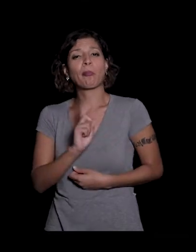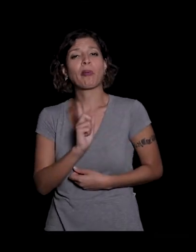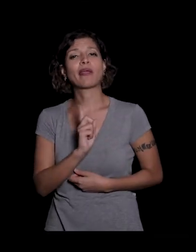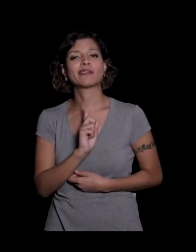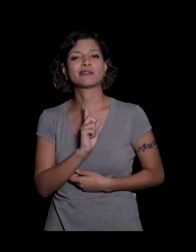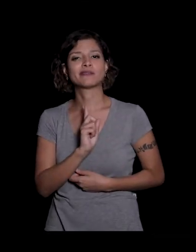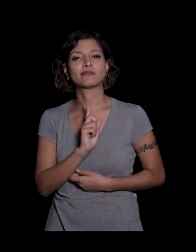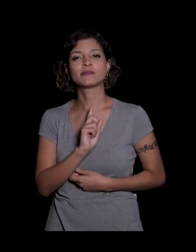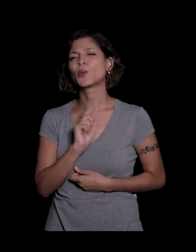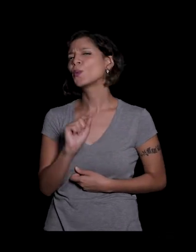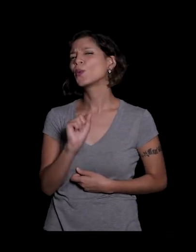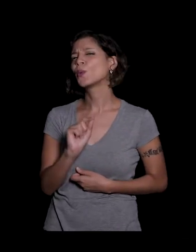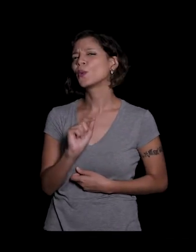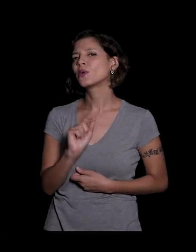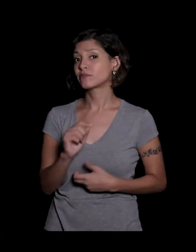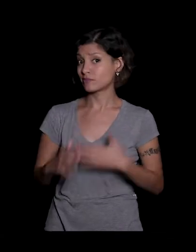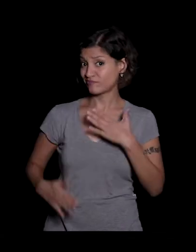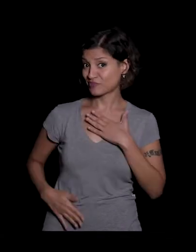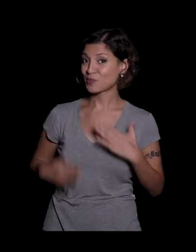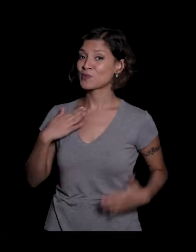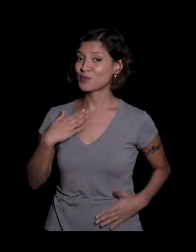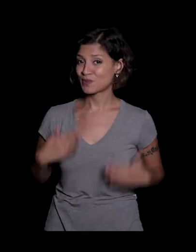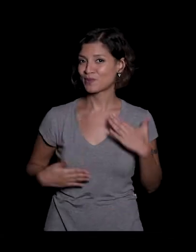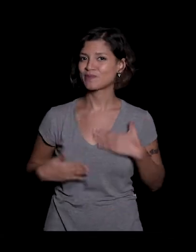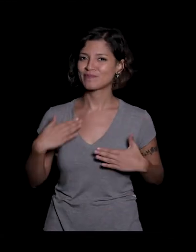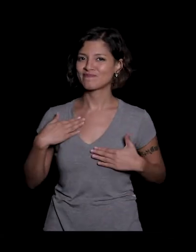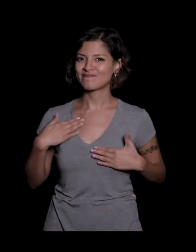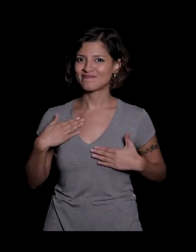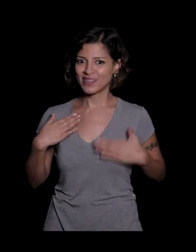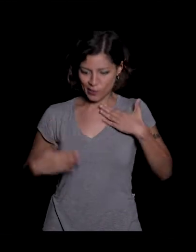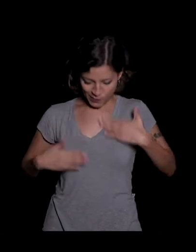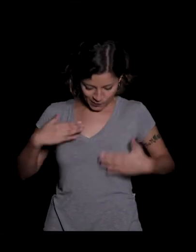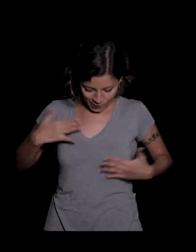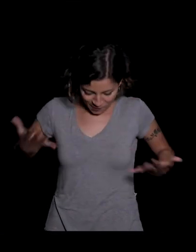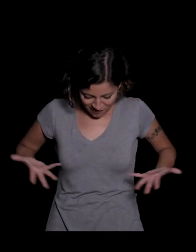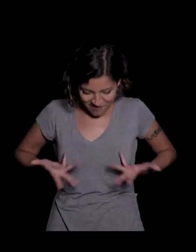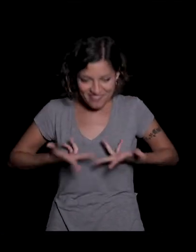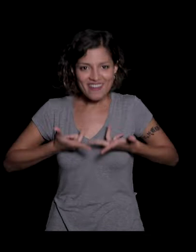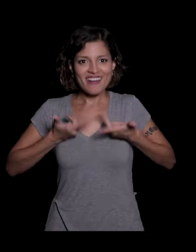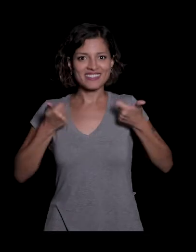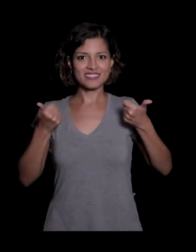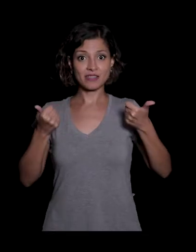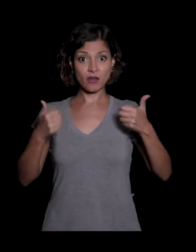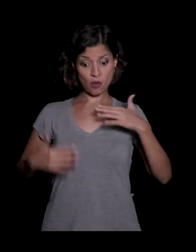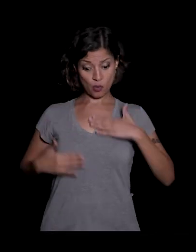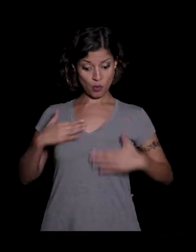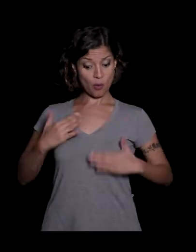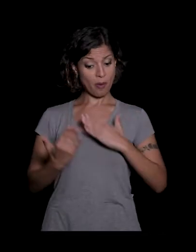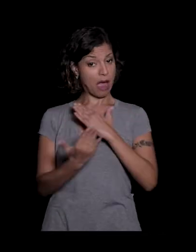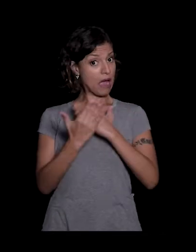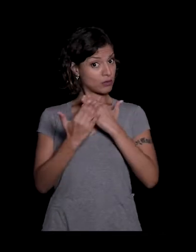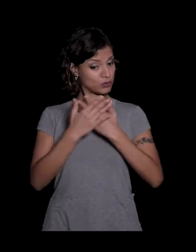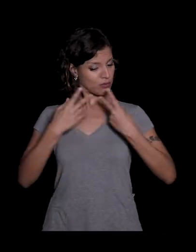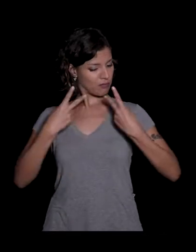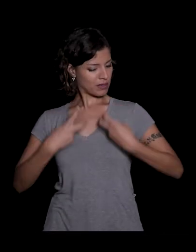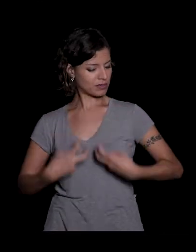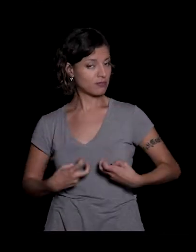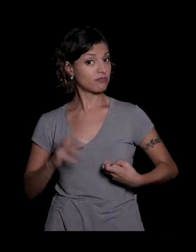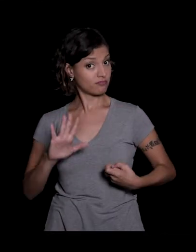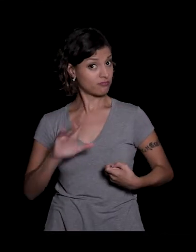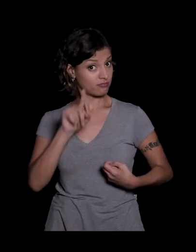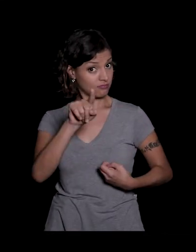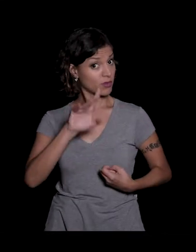o corpo corpo é fascinante ele te ajuda a perceber se você tiver